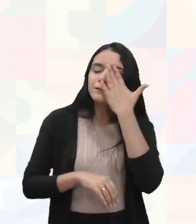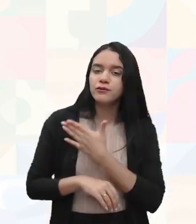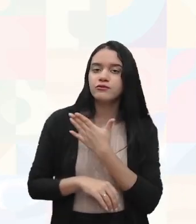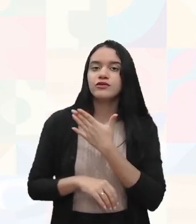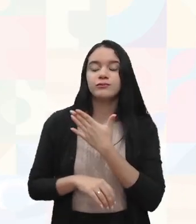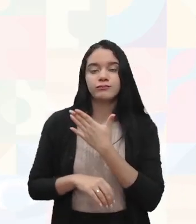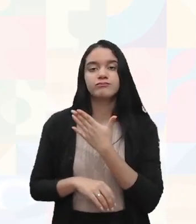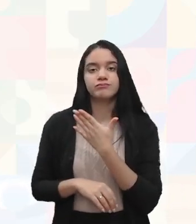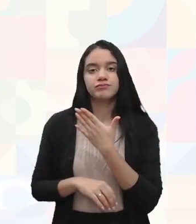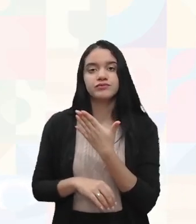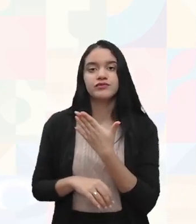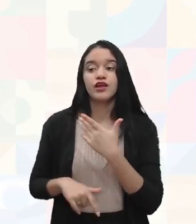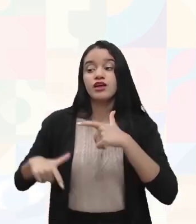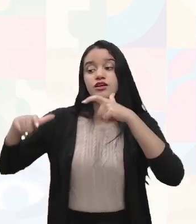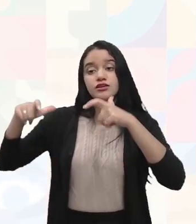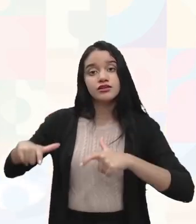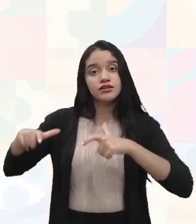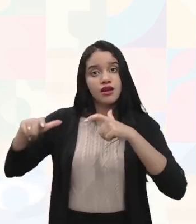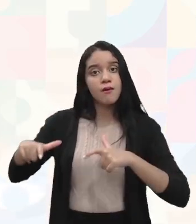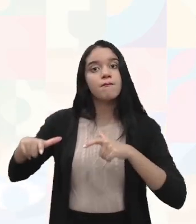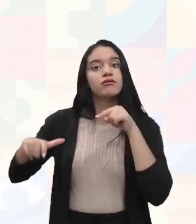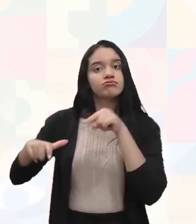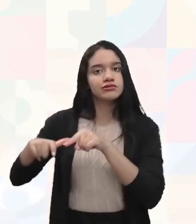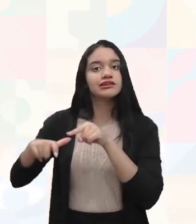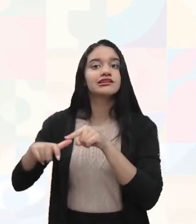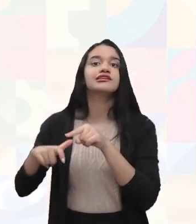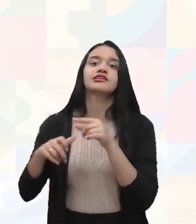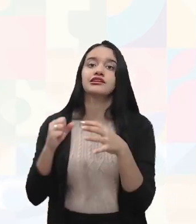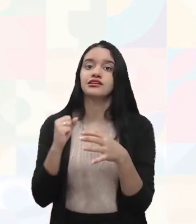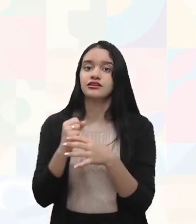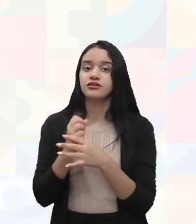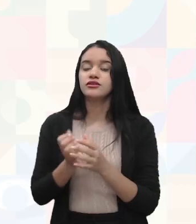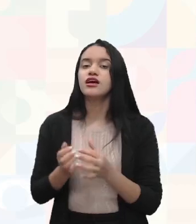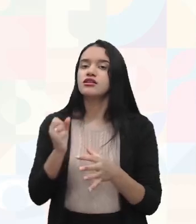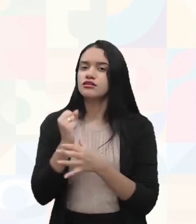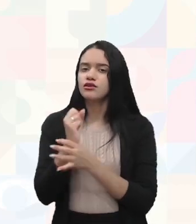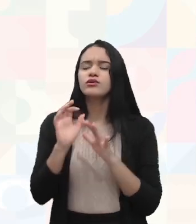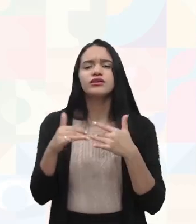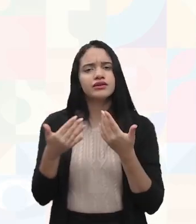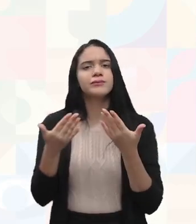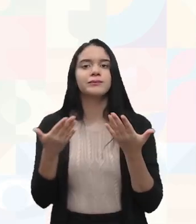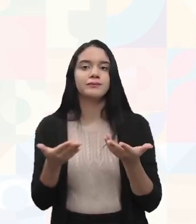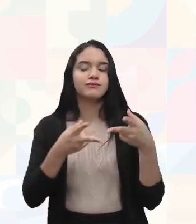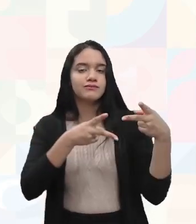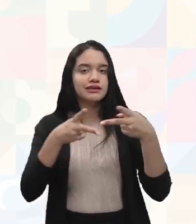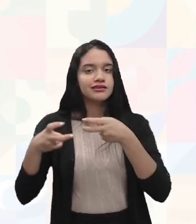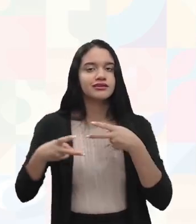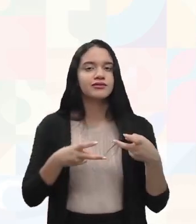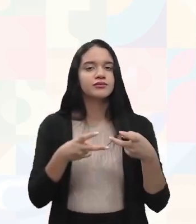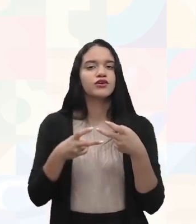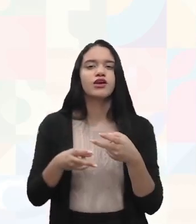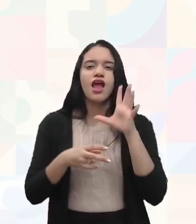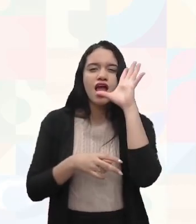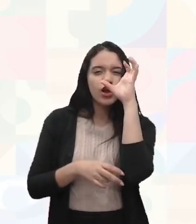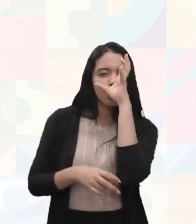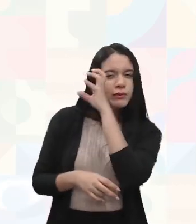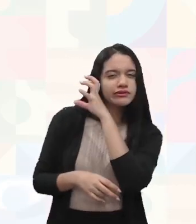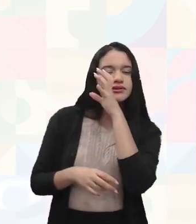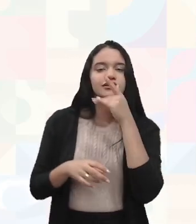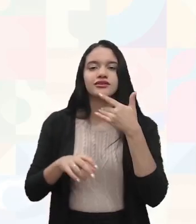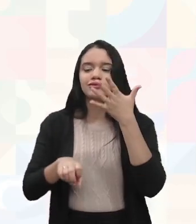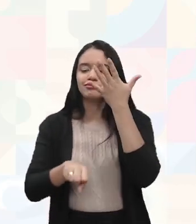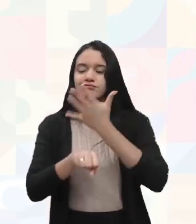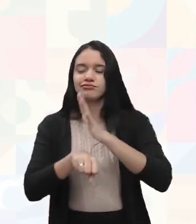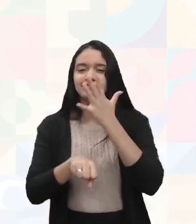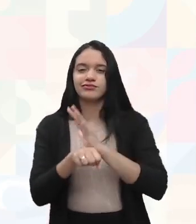posto de trabalho vai estar seguro. O a gente também percebe é assim, porque é uma complexidade de atividades